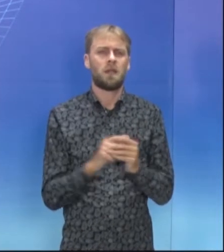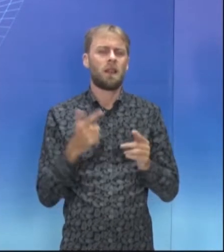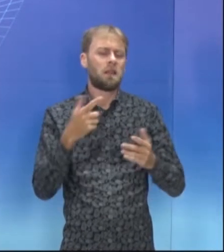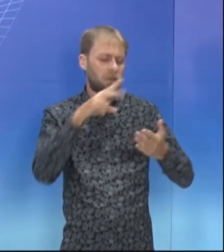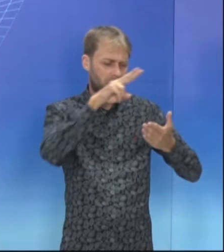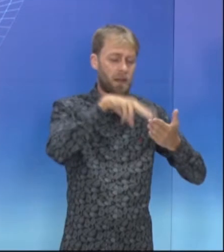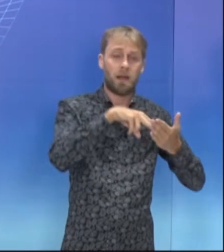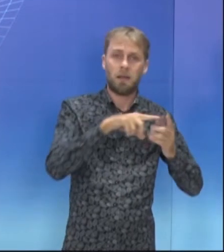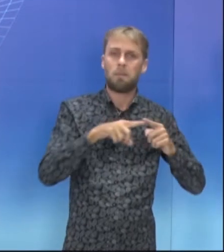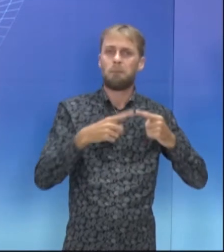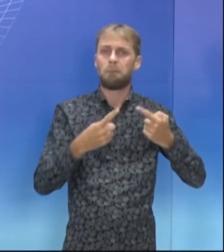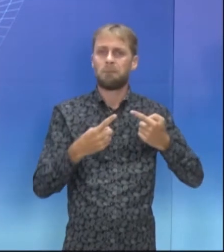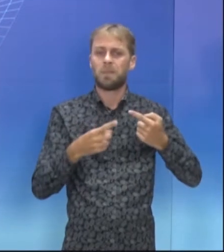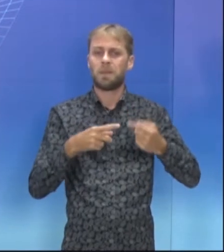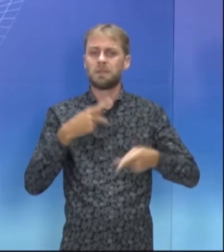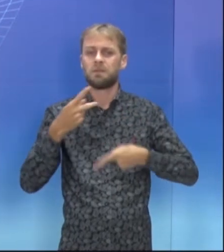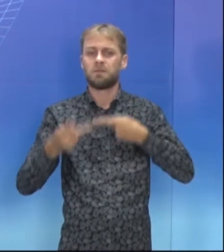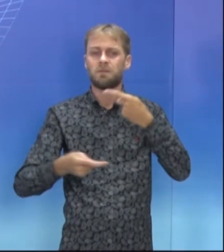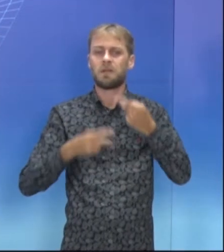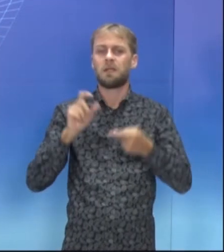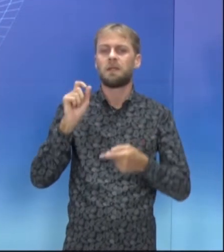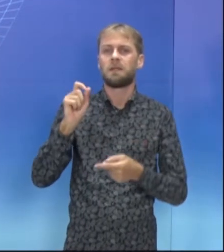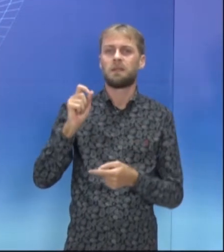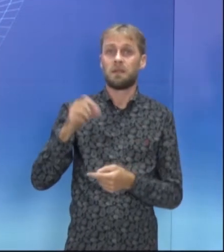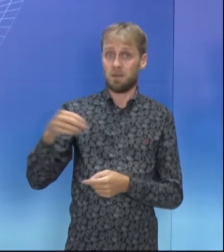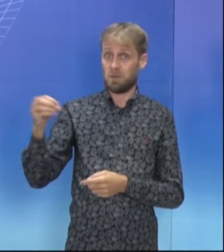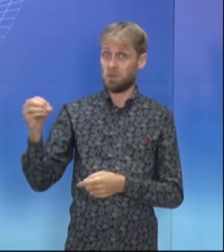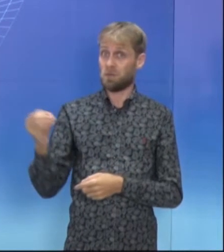tudo aqui, mas ele fala lá, né, que é...